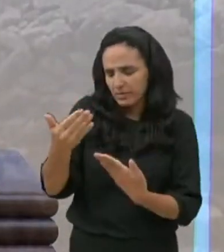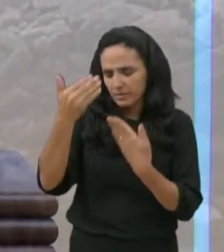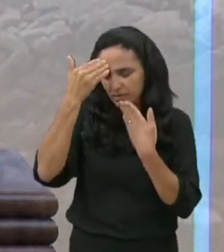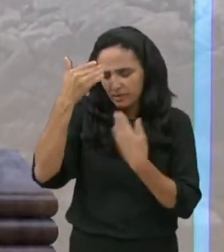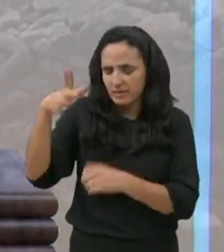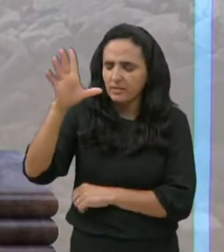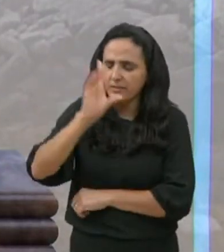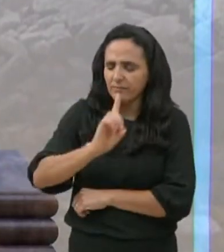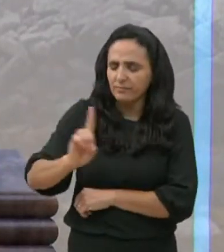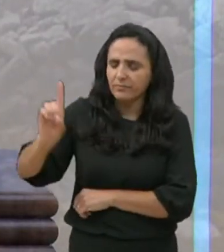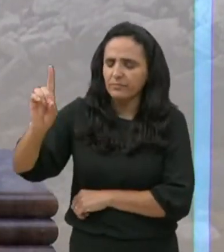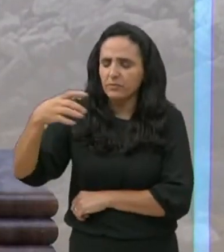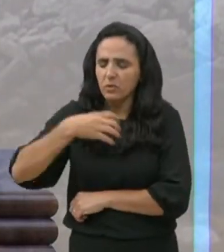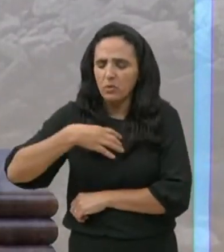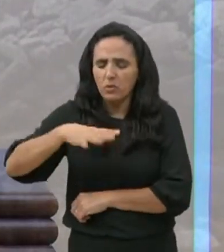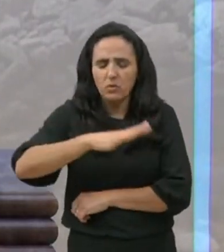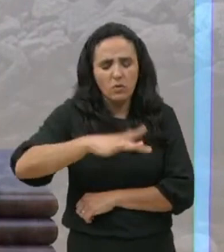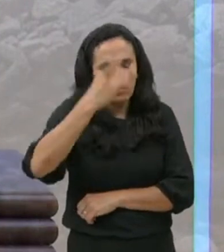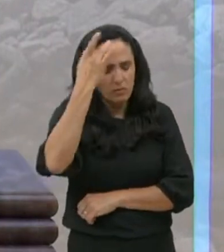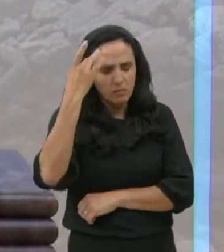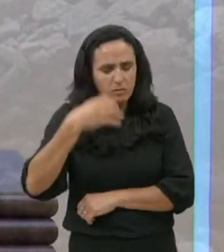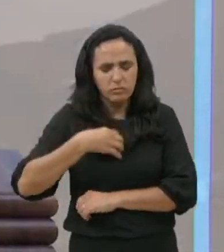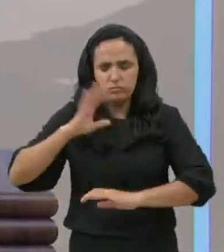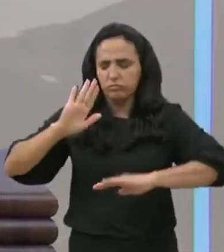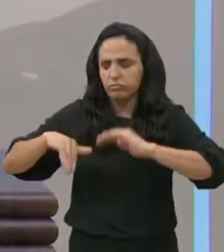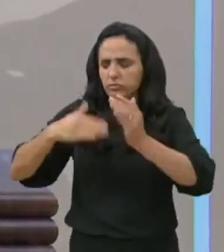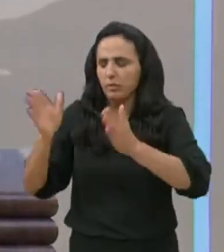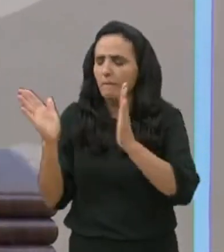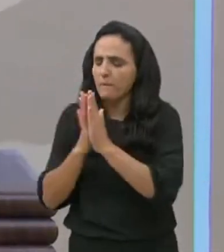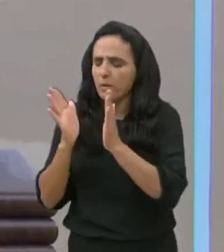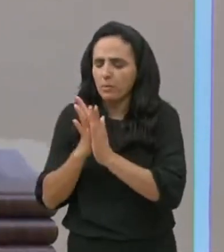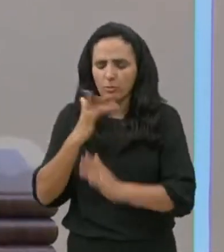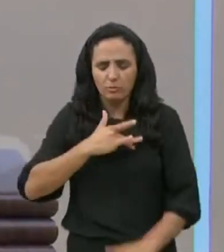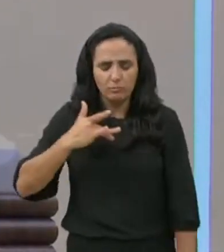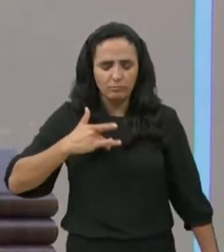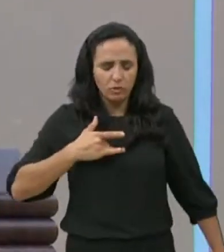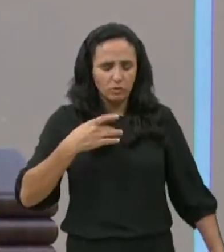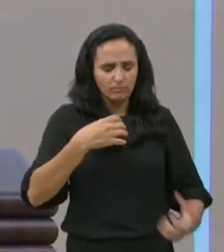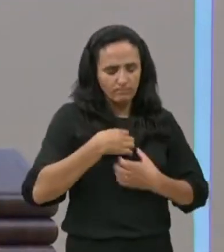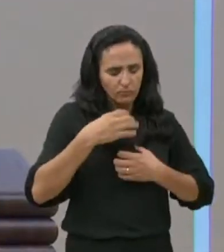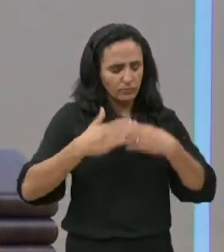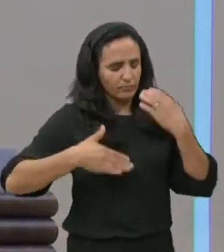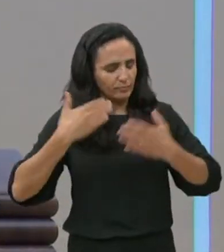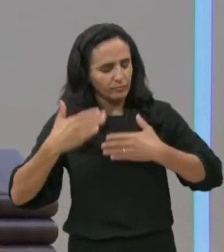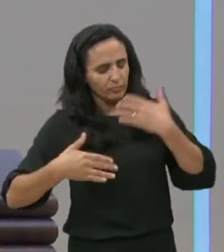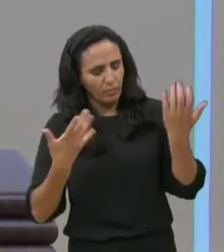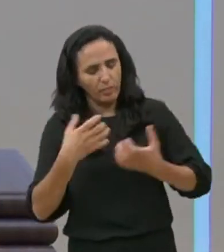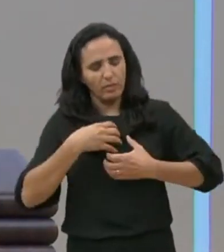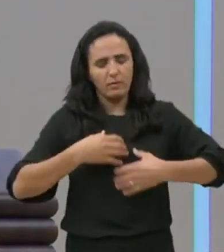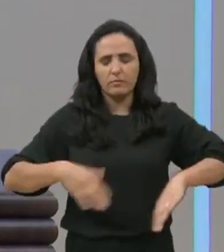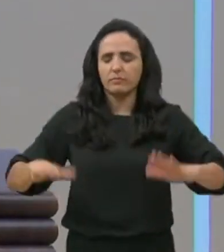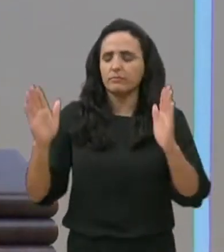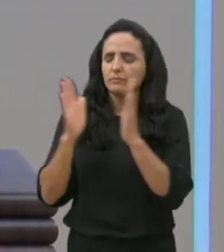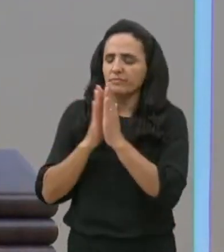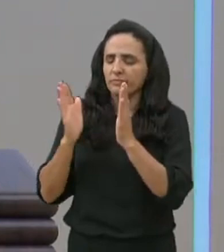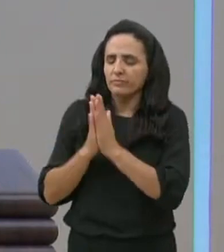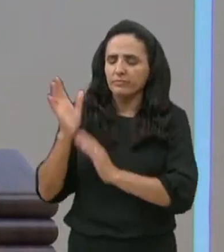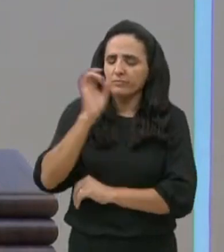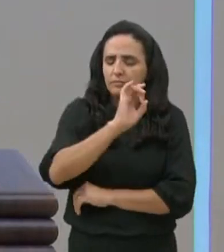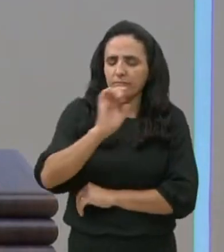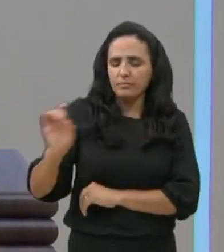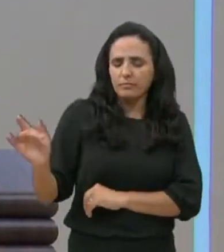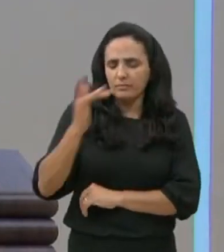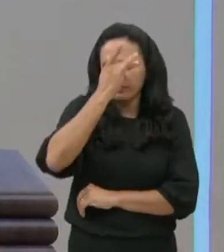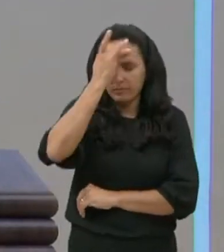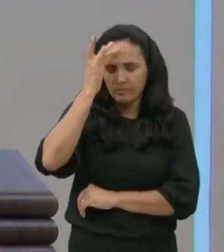Senhor, o Teu filho, o anjo da igreja, se encontra com saúde, com vigor, é o Senhor que faz isto, é